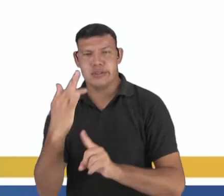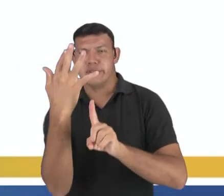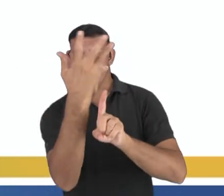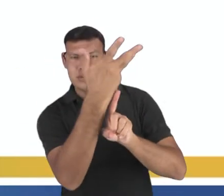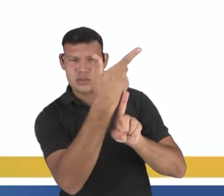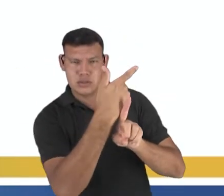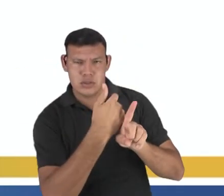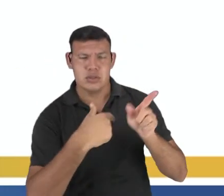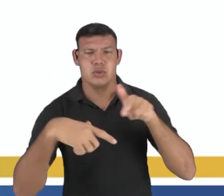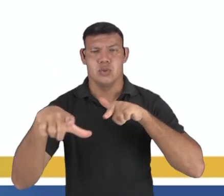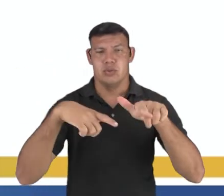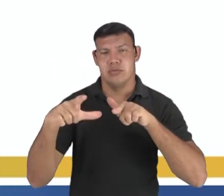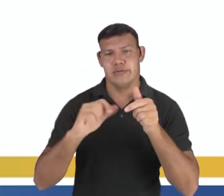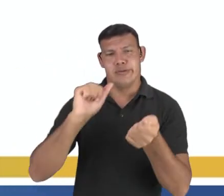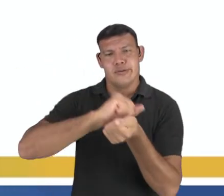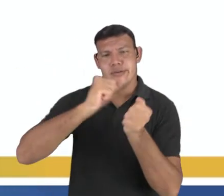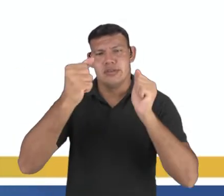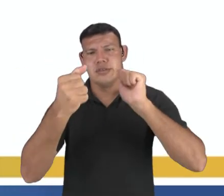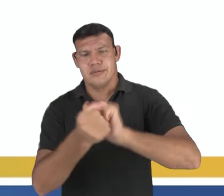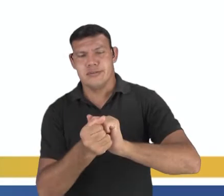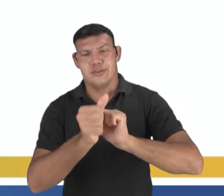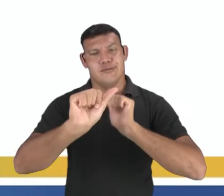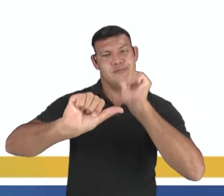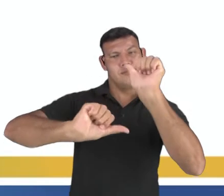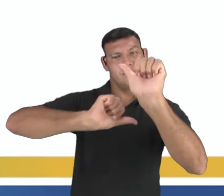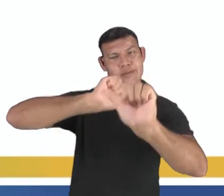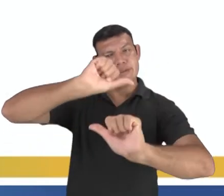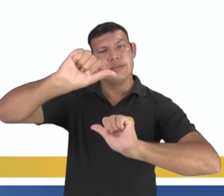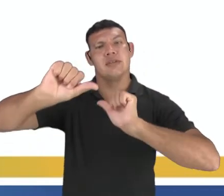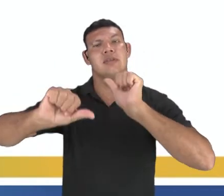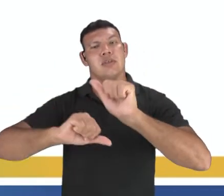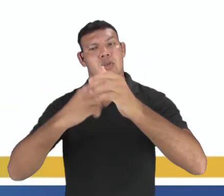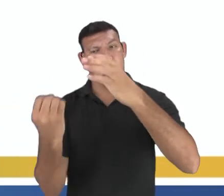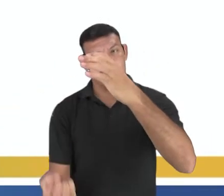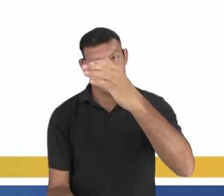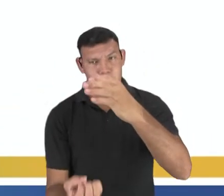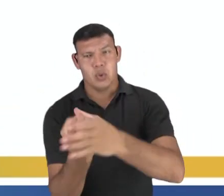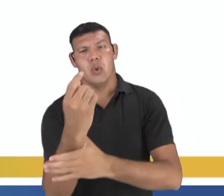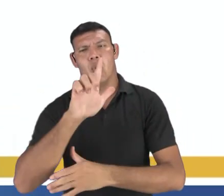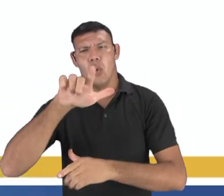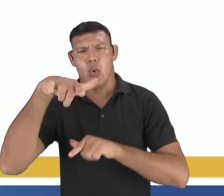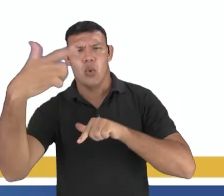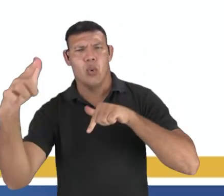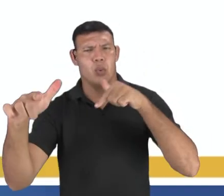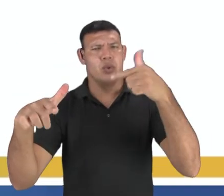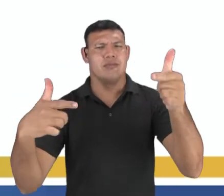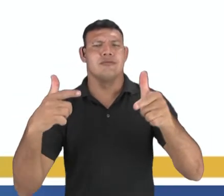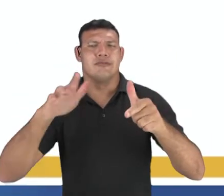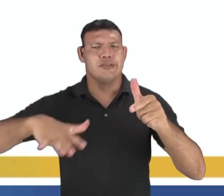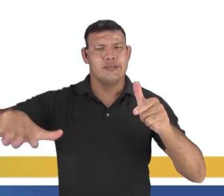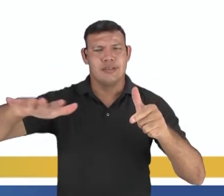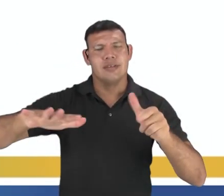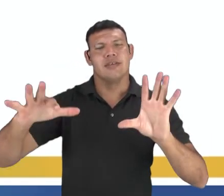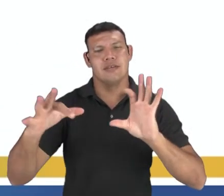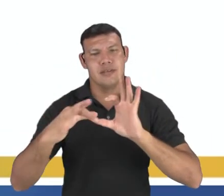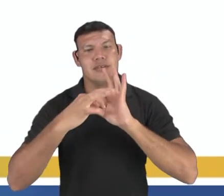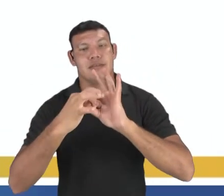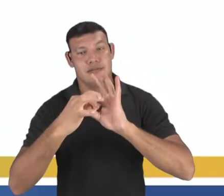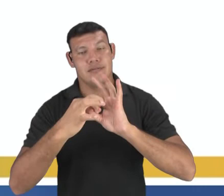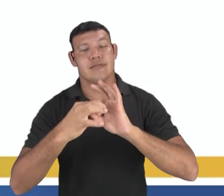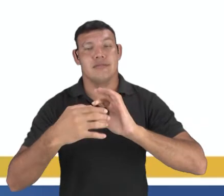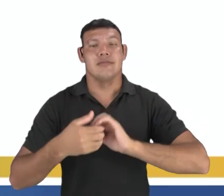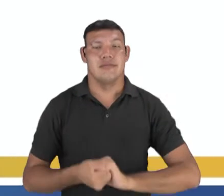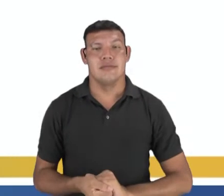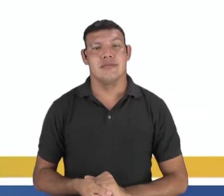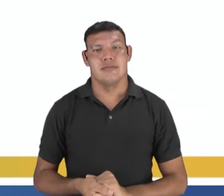tecnológico as atividades artísticas se adaptaram se modificaram e até surgiram novas atividades